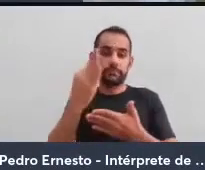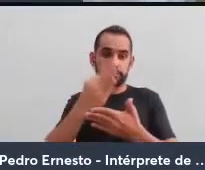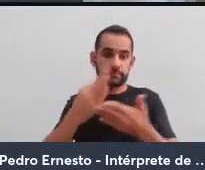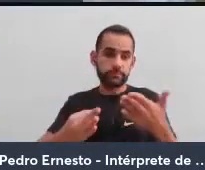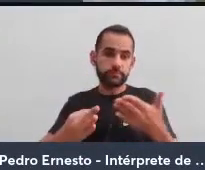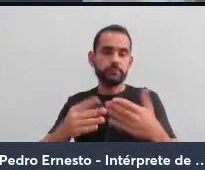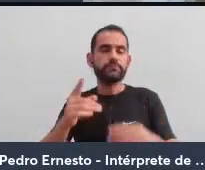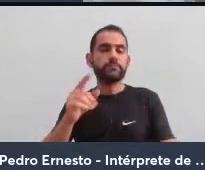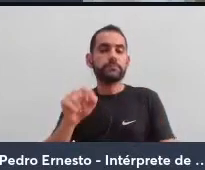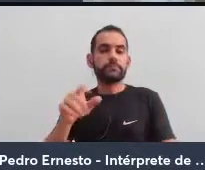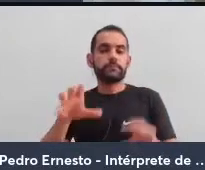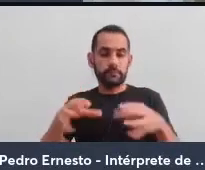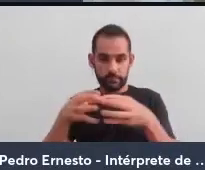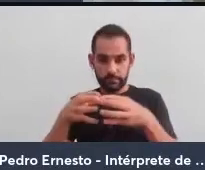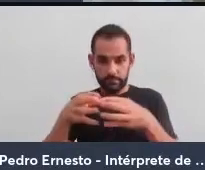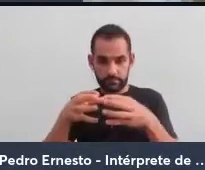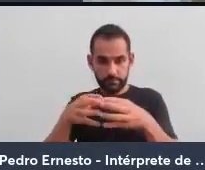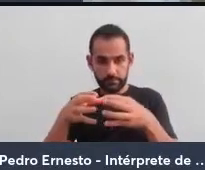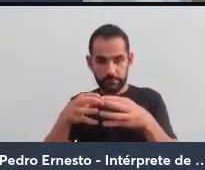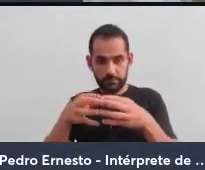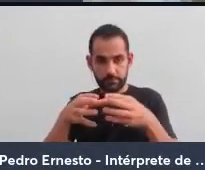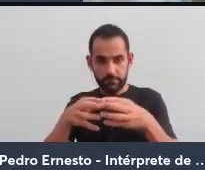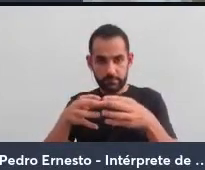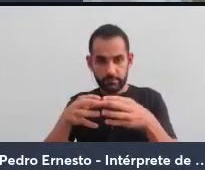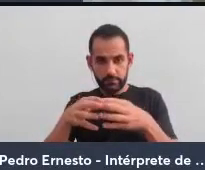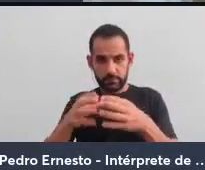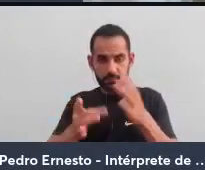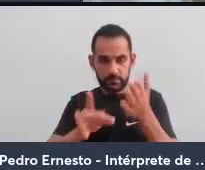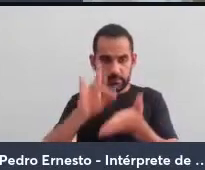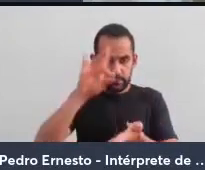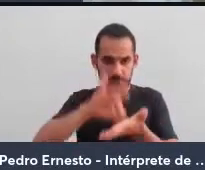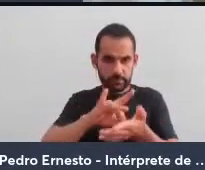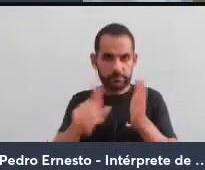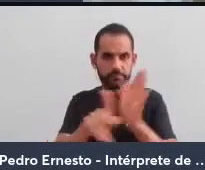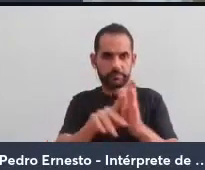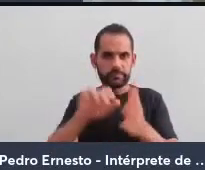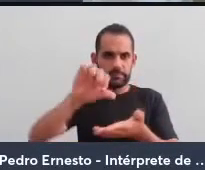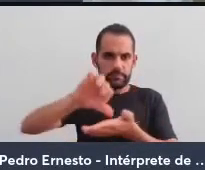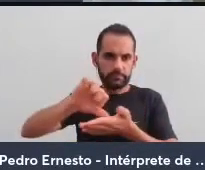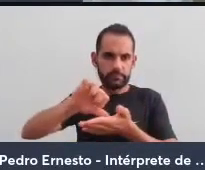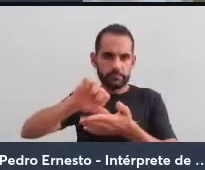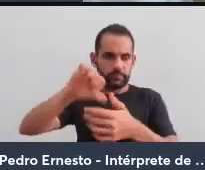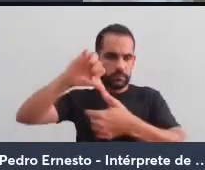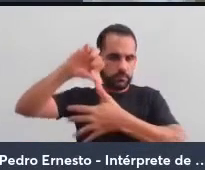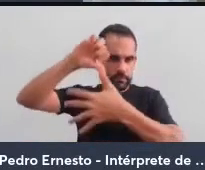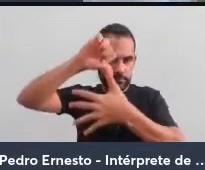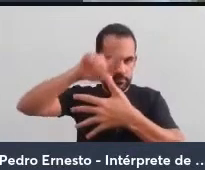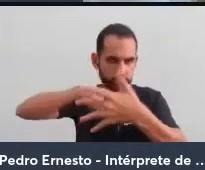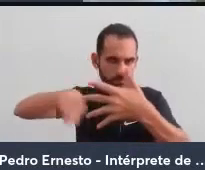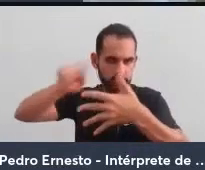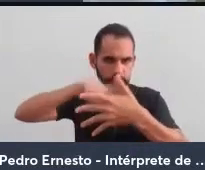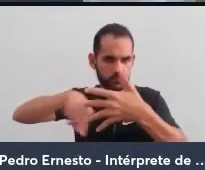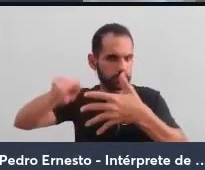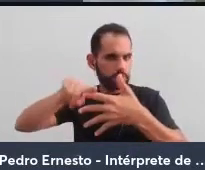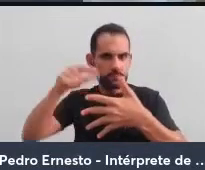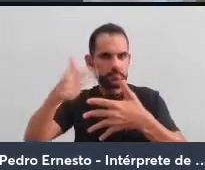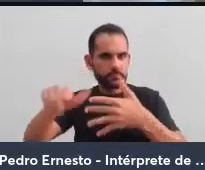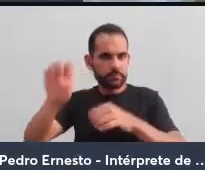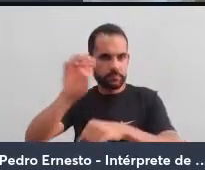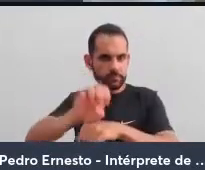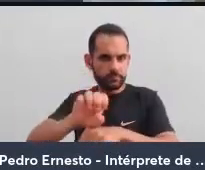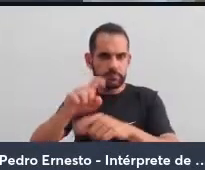comunidades originárias da América do Sul eram comunidades sem Estado, não porque